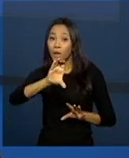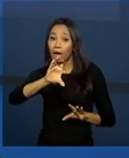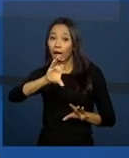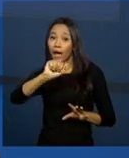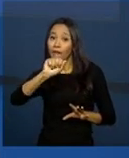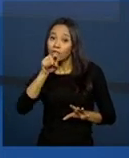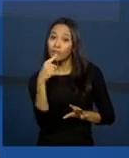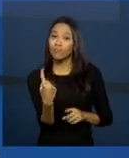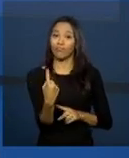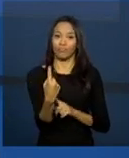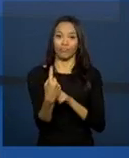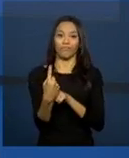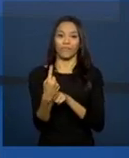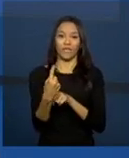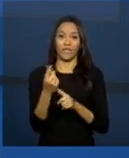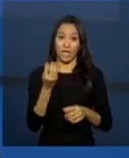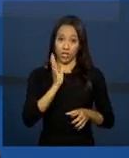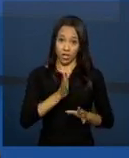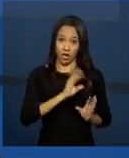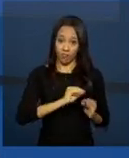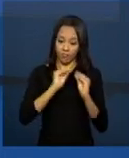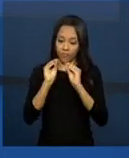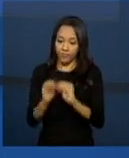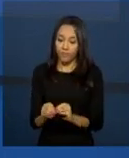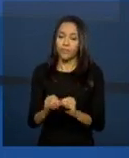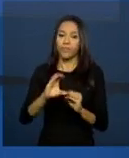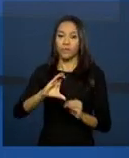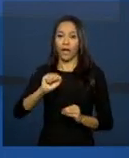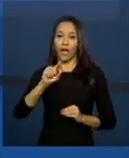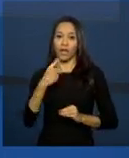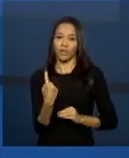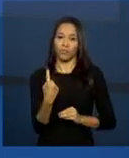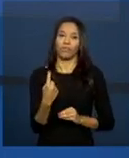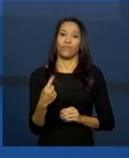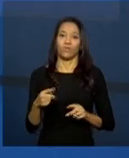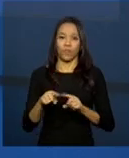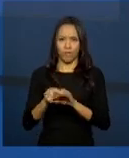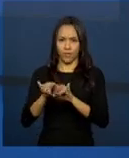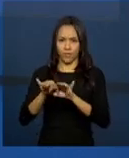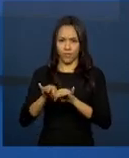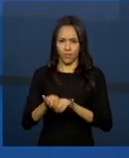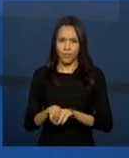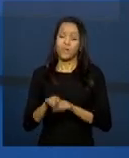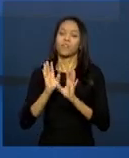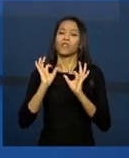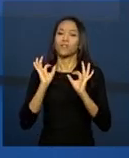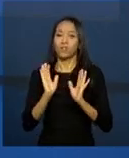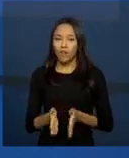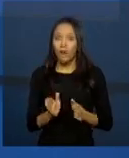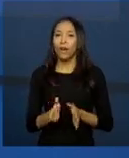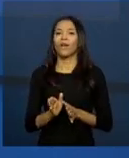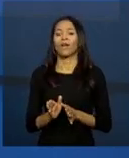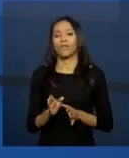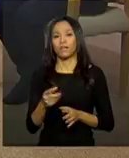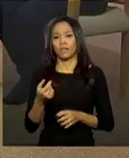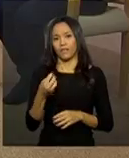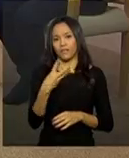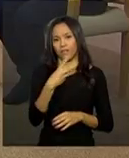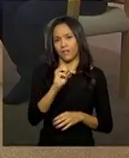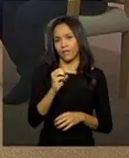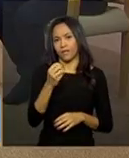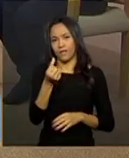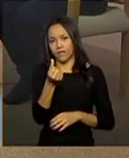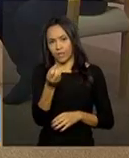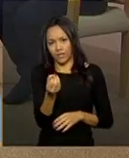Porque, uma vez inserida no Cade Único, ela, dentro de um determinado intervalo, Caio mencionou, aí vai de 30 a 60 dias,